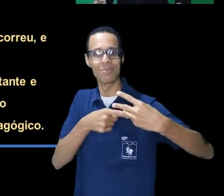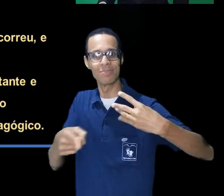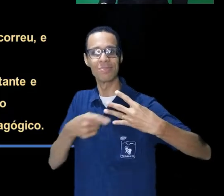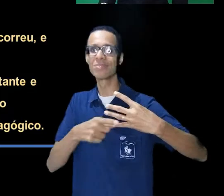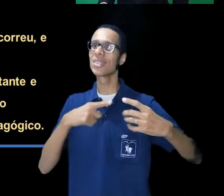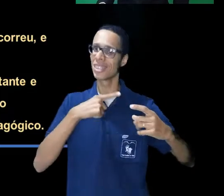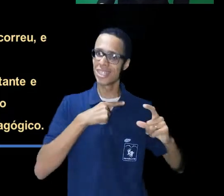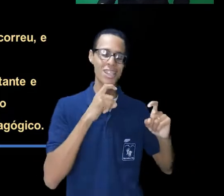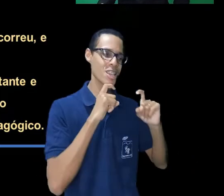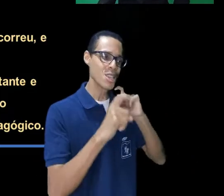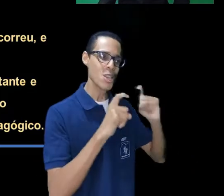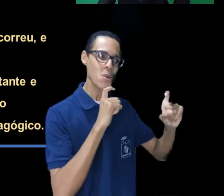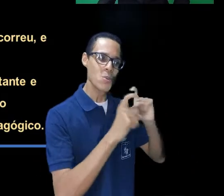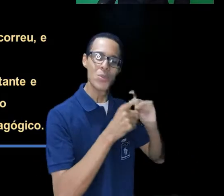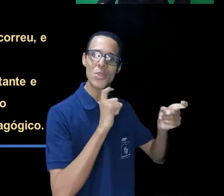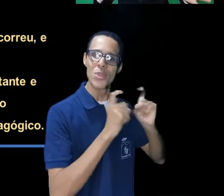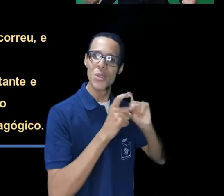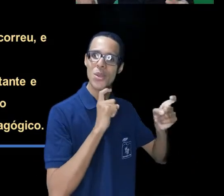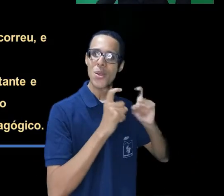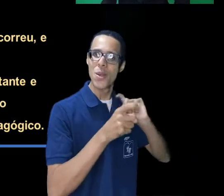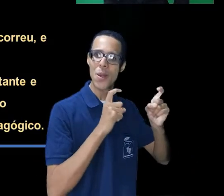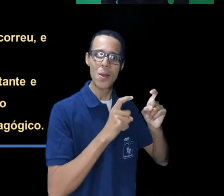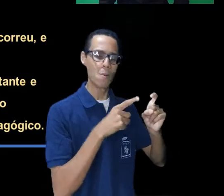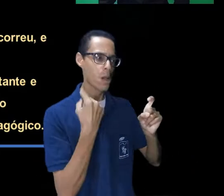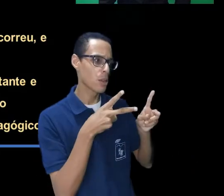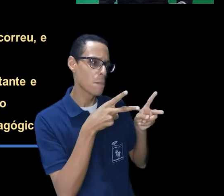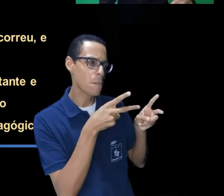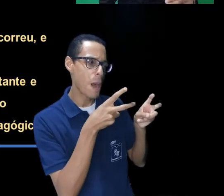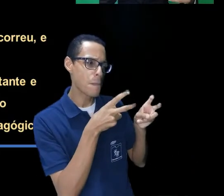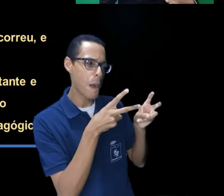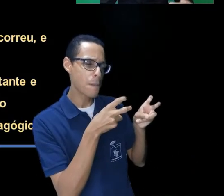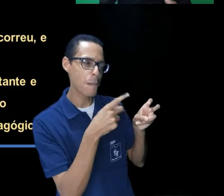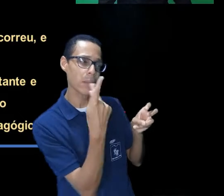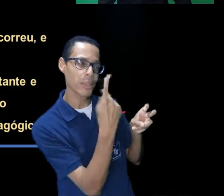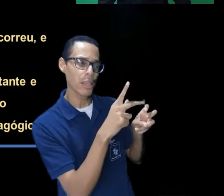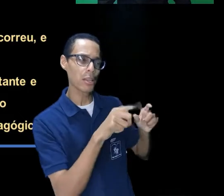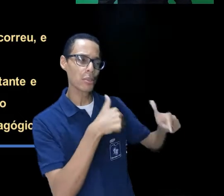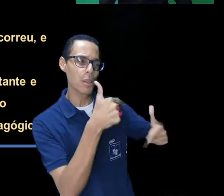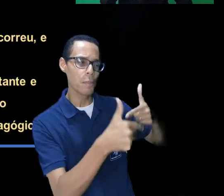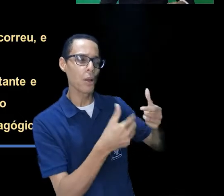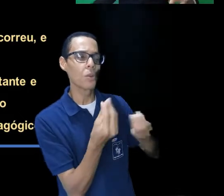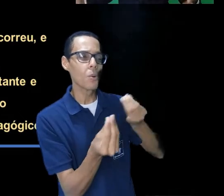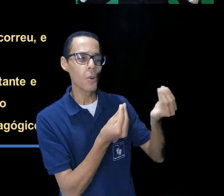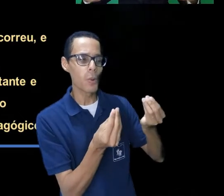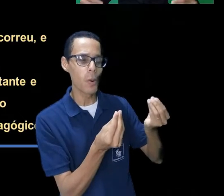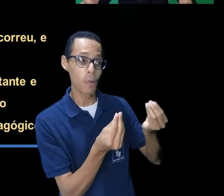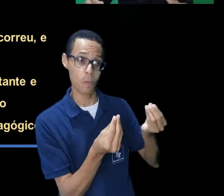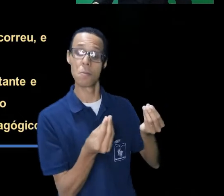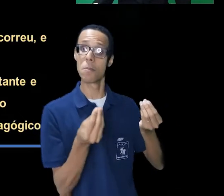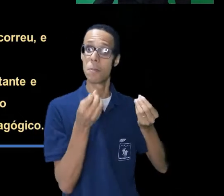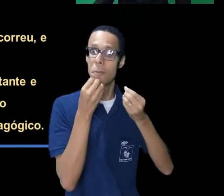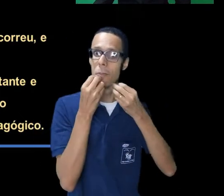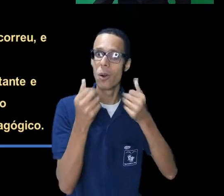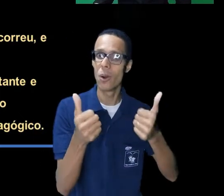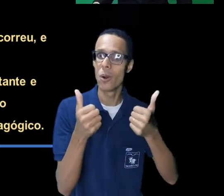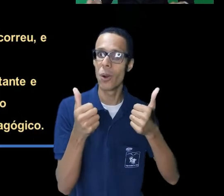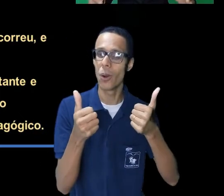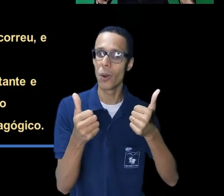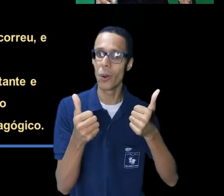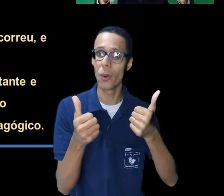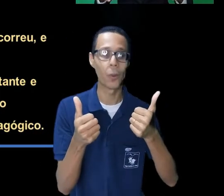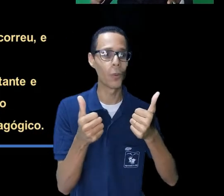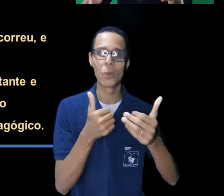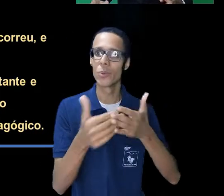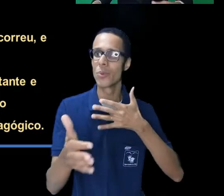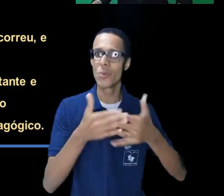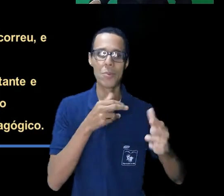especificado no GSA. Além do contato, foi nas reuniões semanais que conseguimos observar o